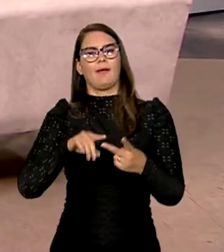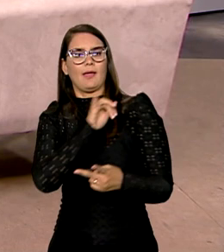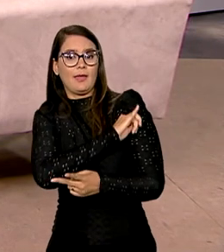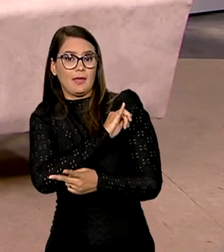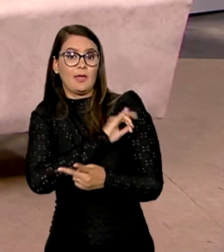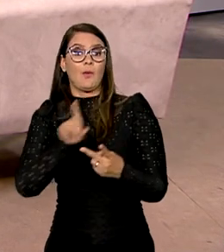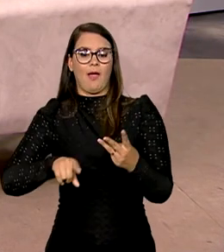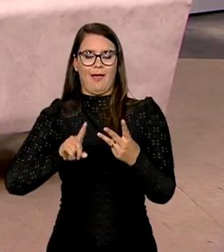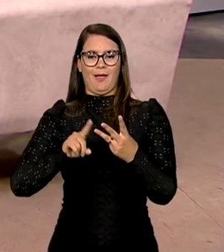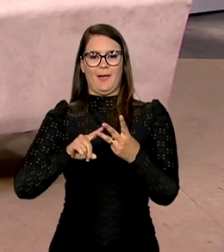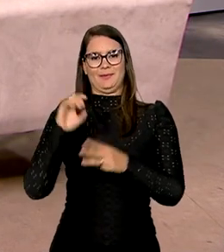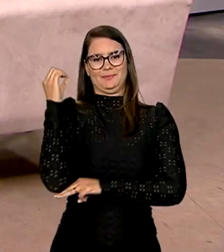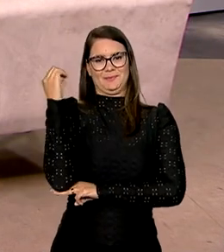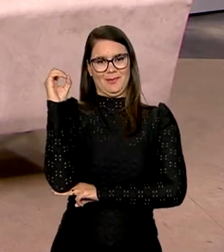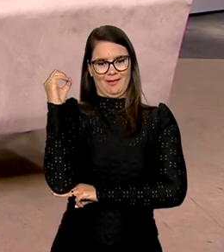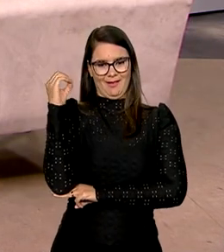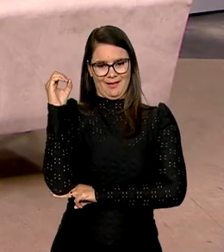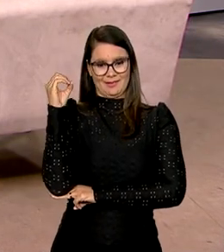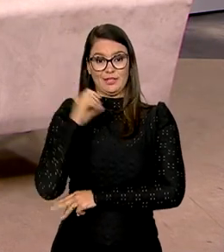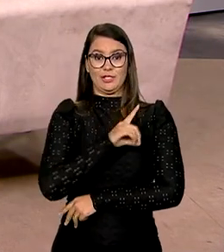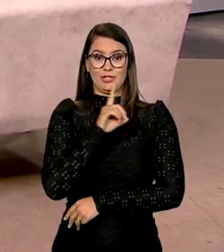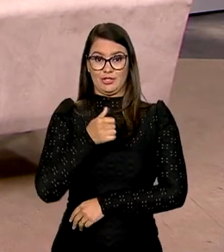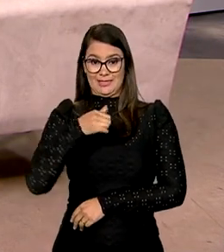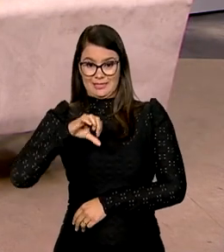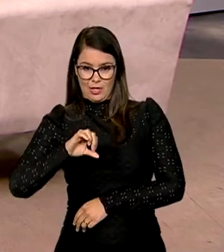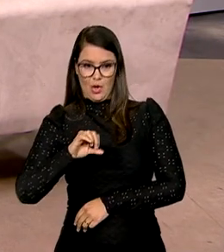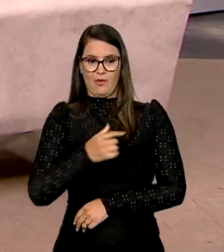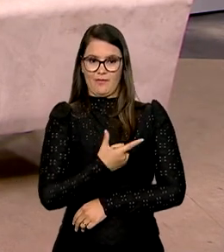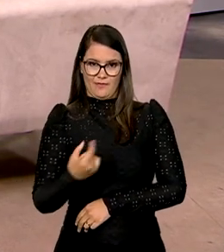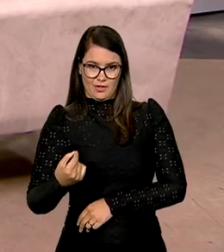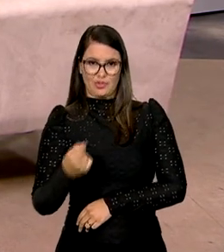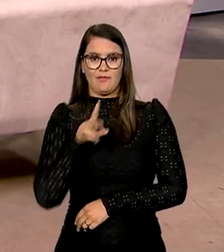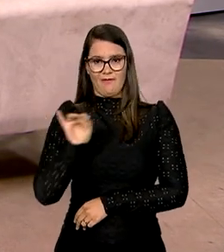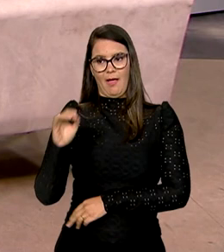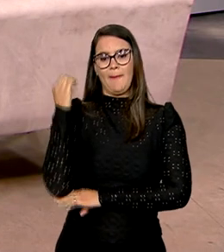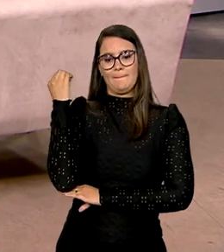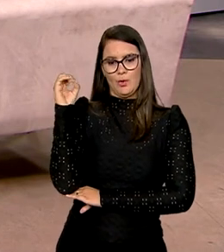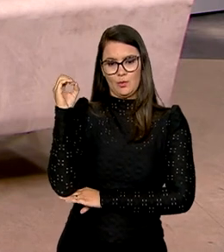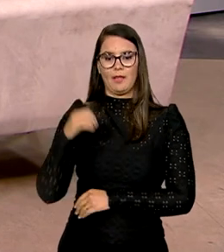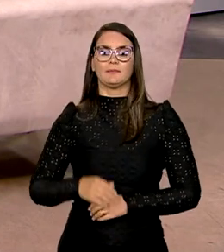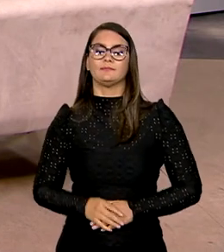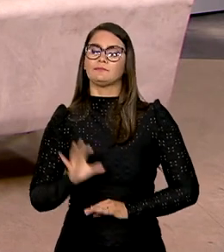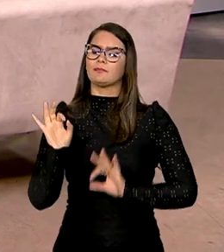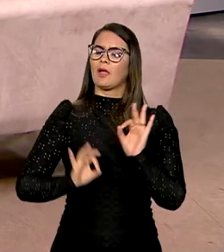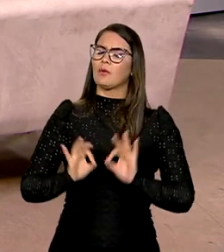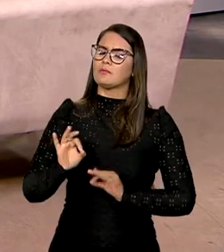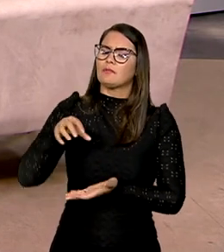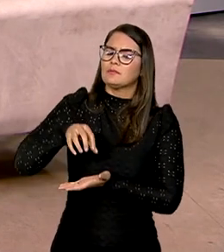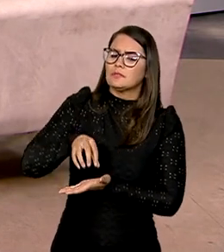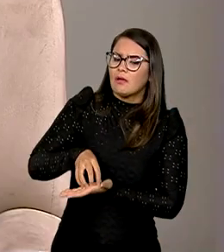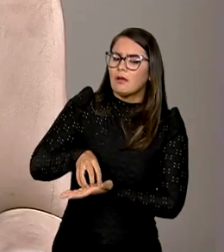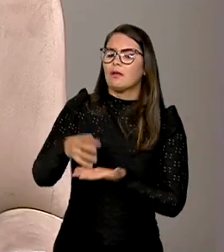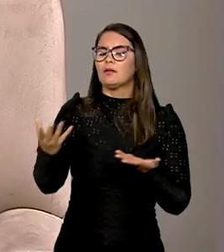será agora assim na próxima semana, dia 19 e 20, agora em Porto Alegre. São montados estandes,